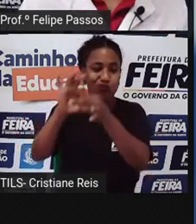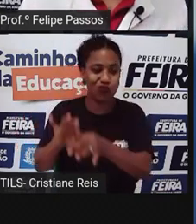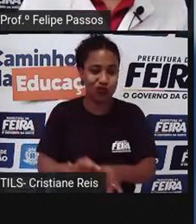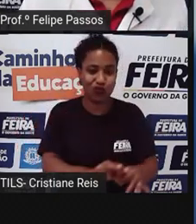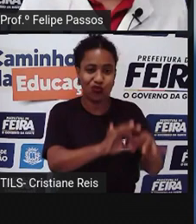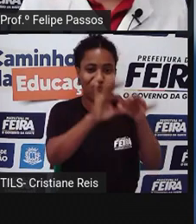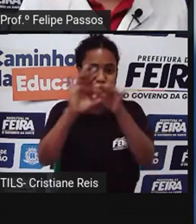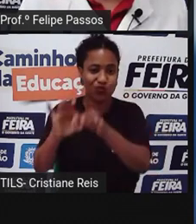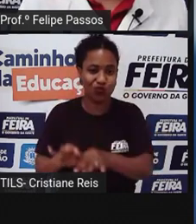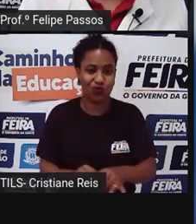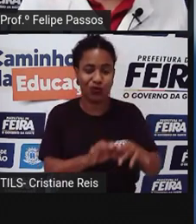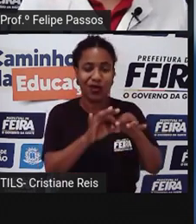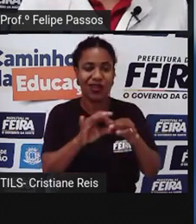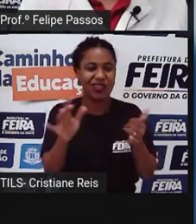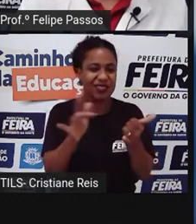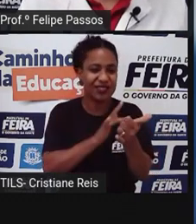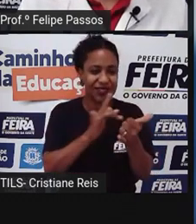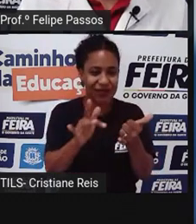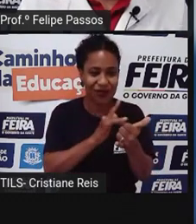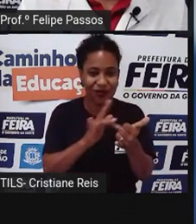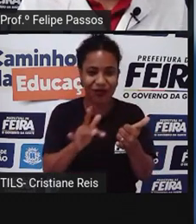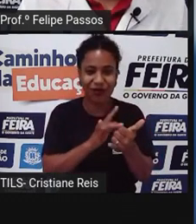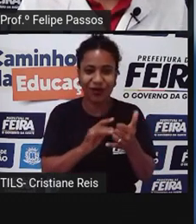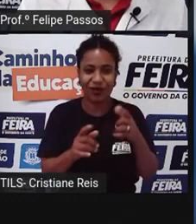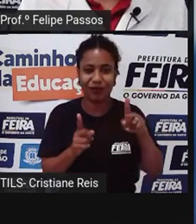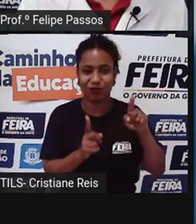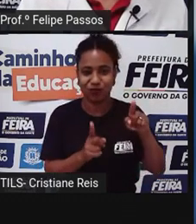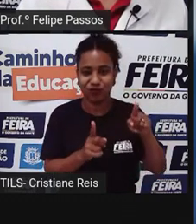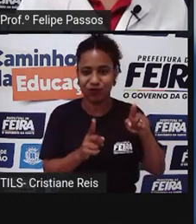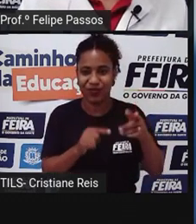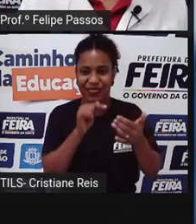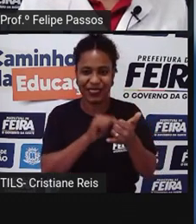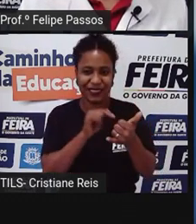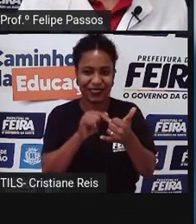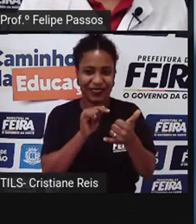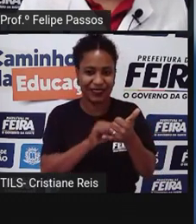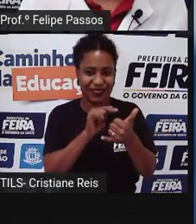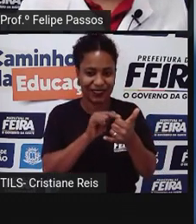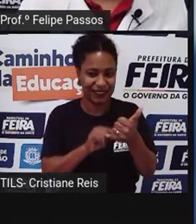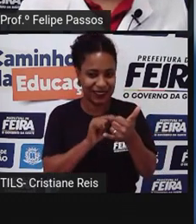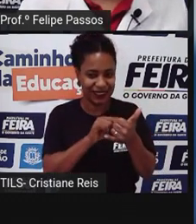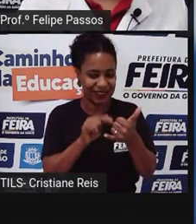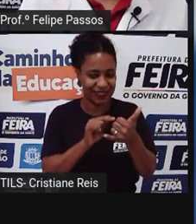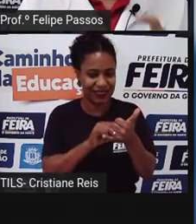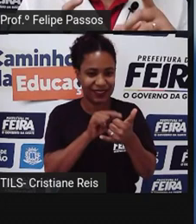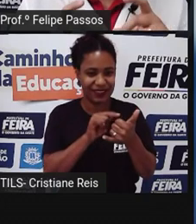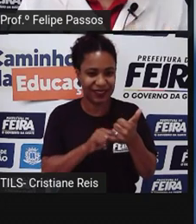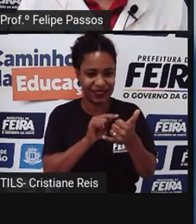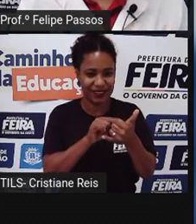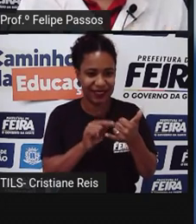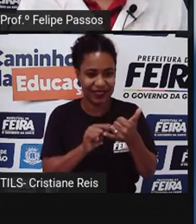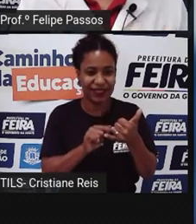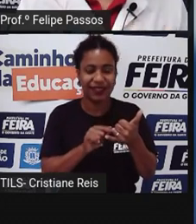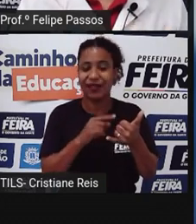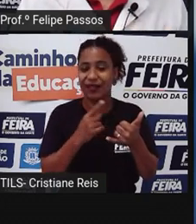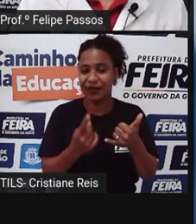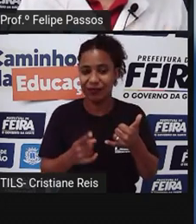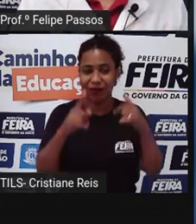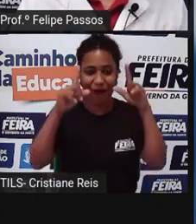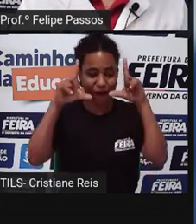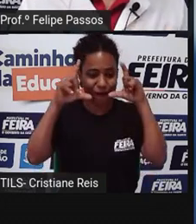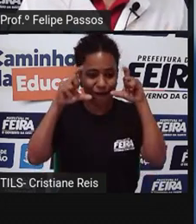pouquíssimos celulares, celulares pesados, de tecla. Se a gente quisesse tirar foto, a gente tinha que ter uma máquina fotográfica.